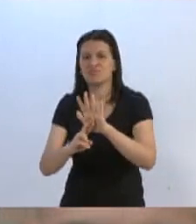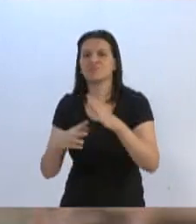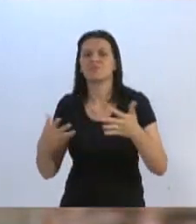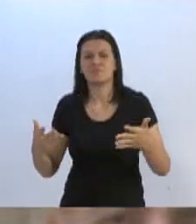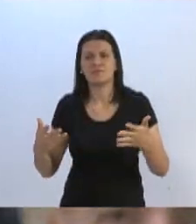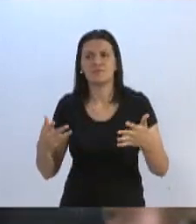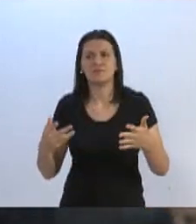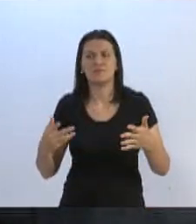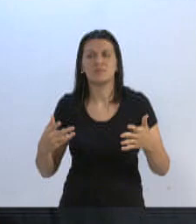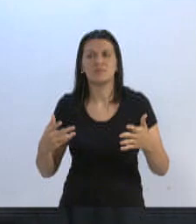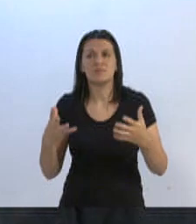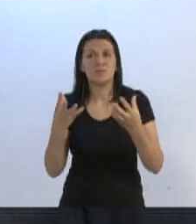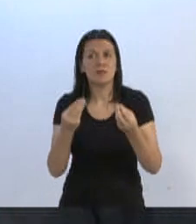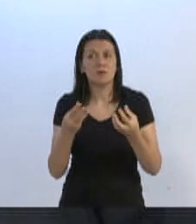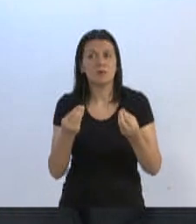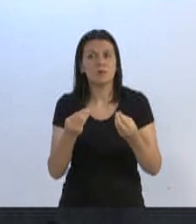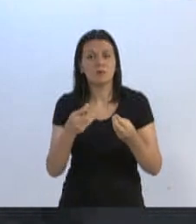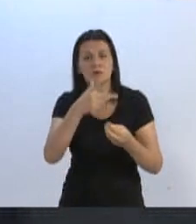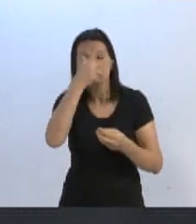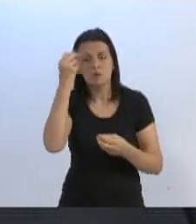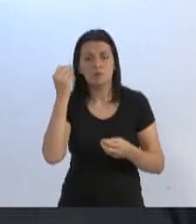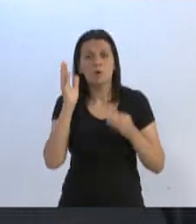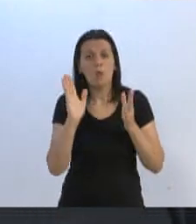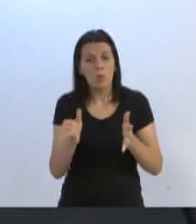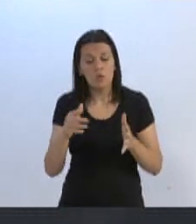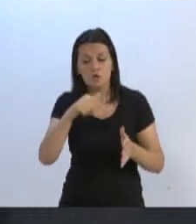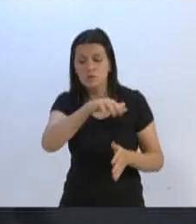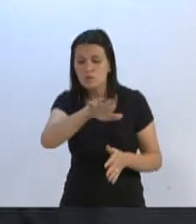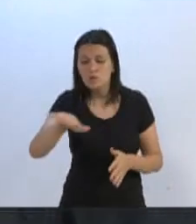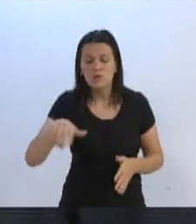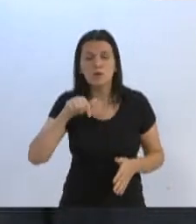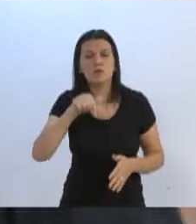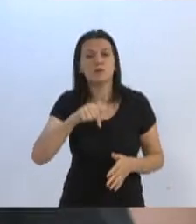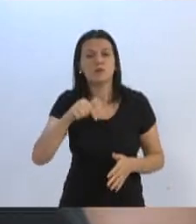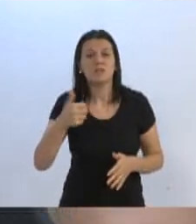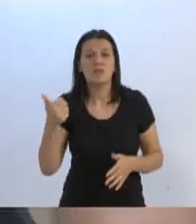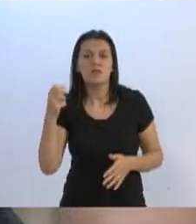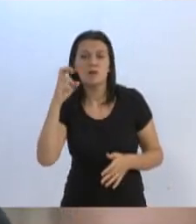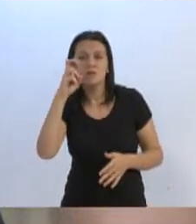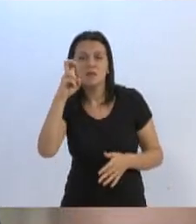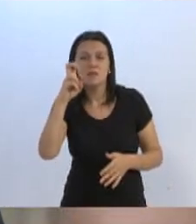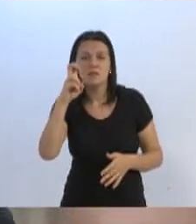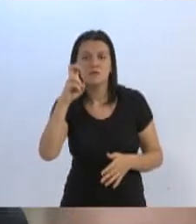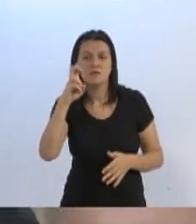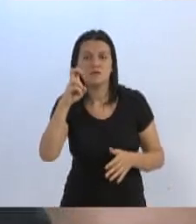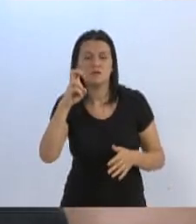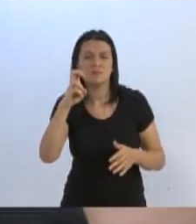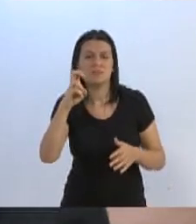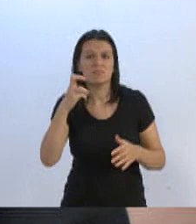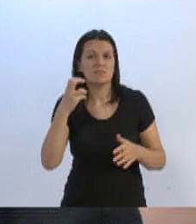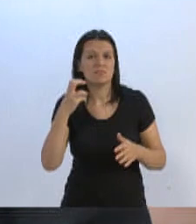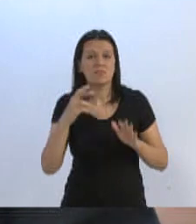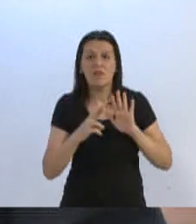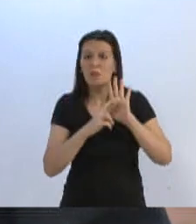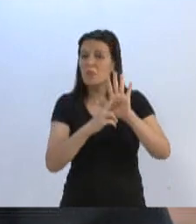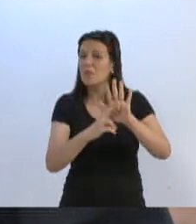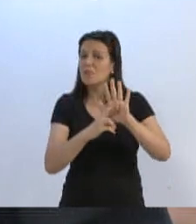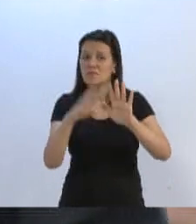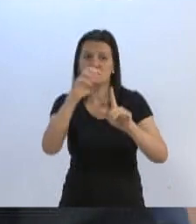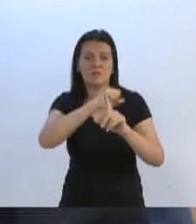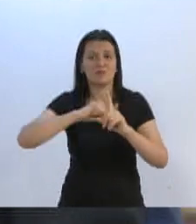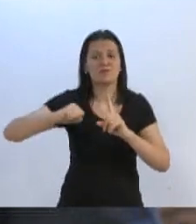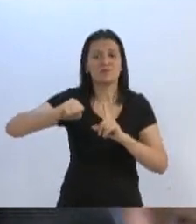pluralidade que isso representa. Hoje, nós aqui, nós 15, somos um espelho de segmentos da sociedade